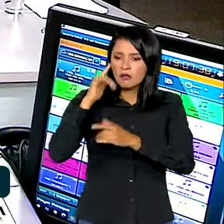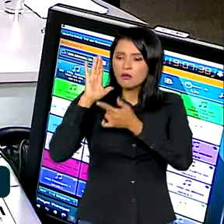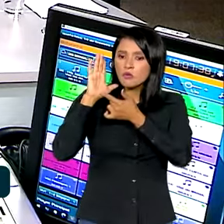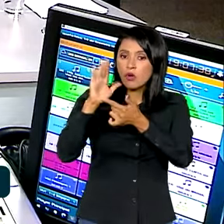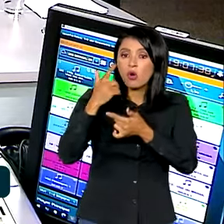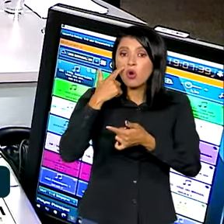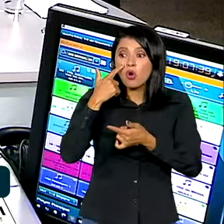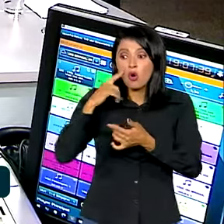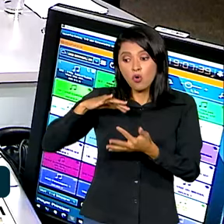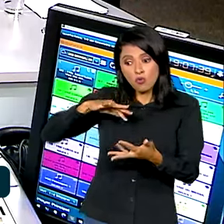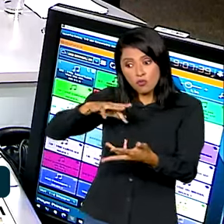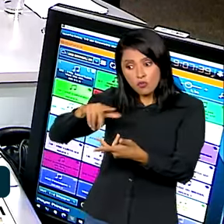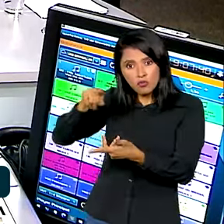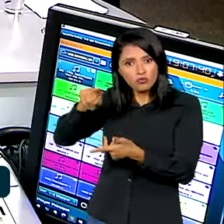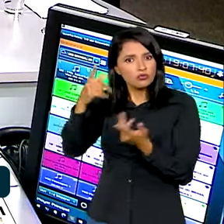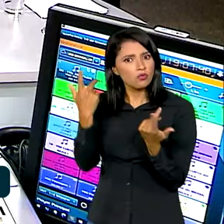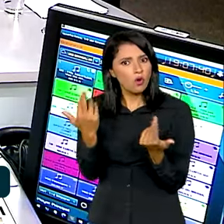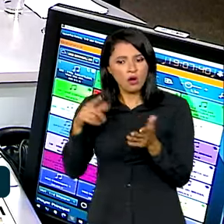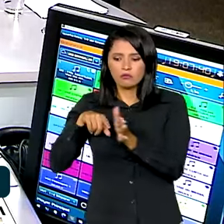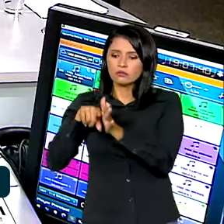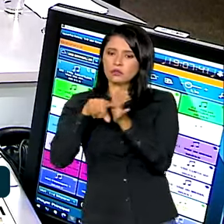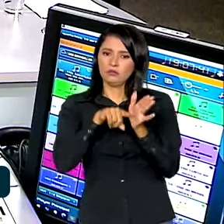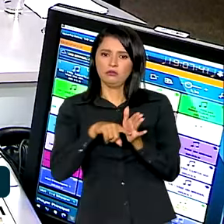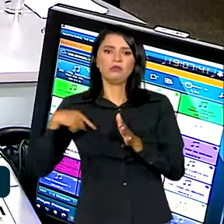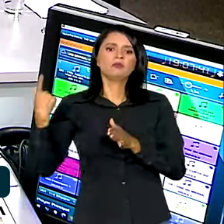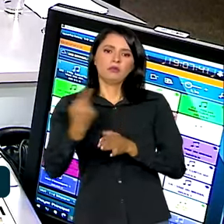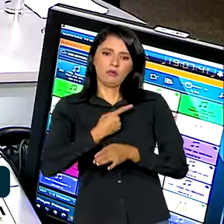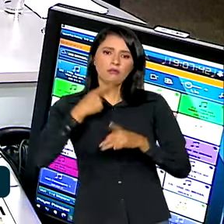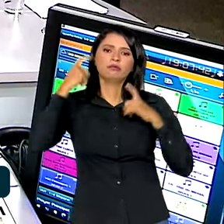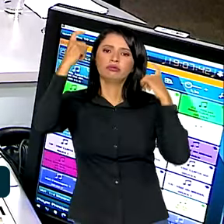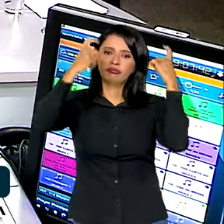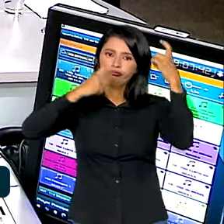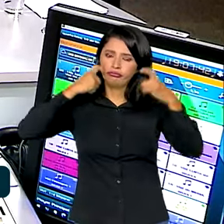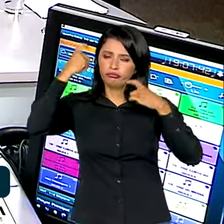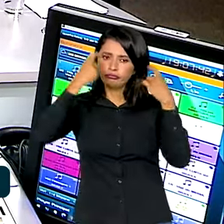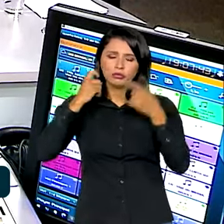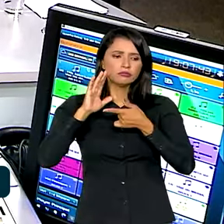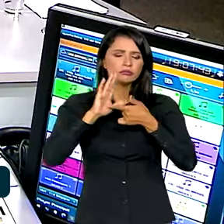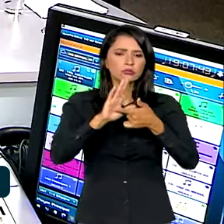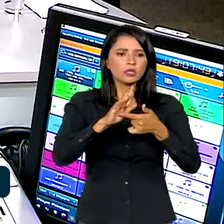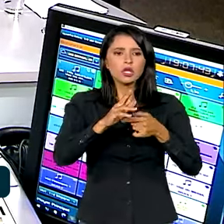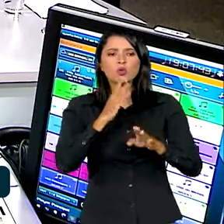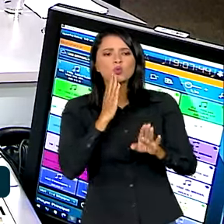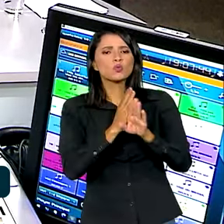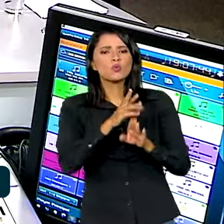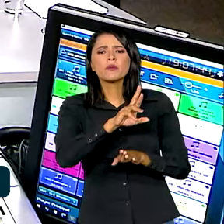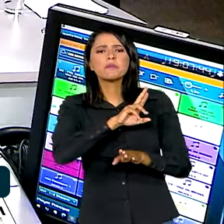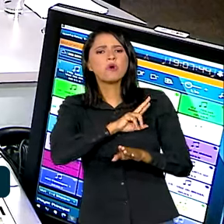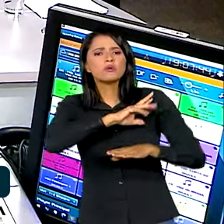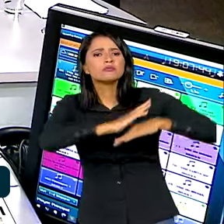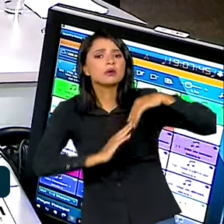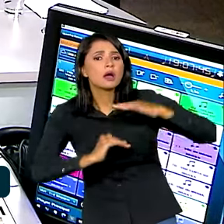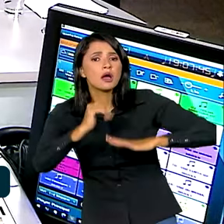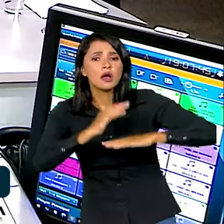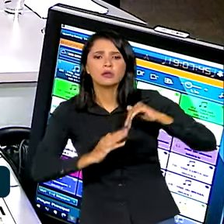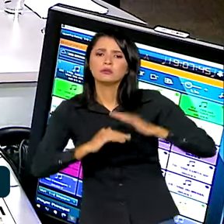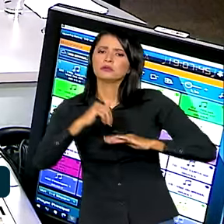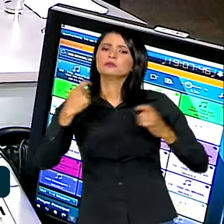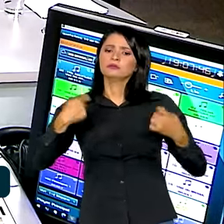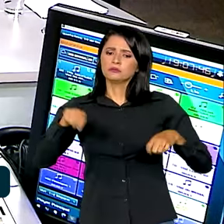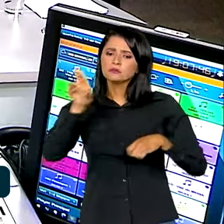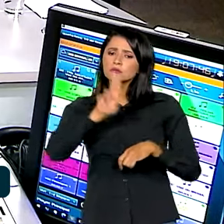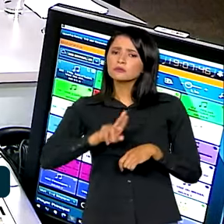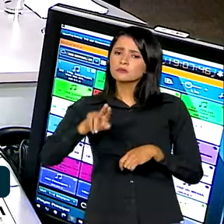mundo inteiro que pesquisa esse tema está preocupado e está buscando apontar para as soluções práticas, as soluções que precisam ser